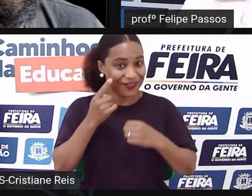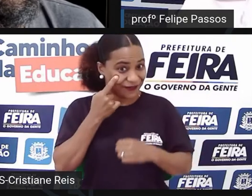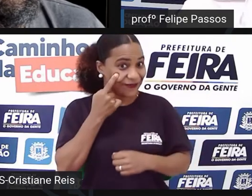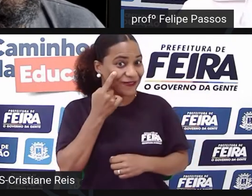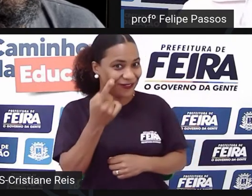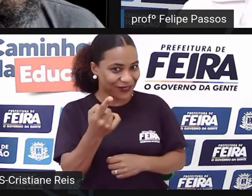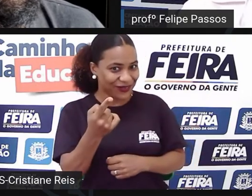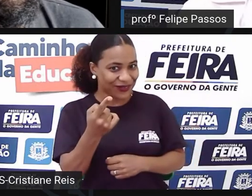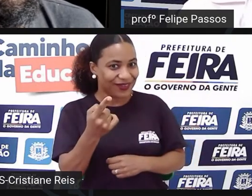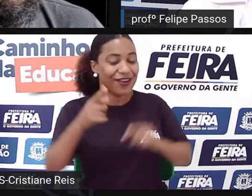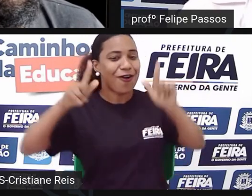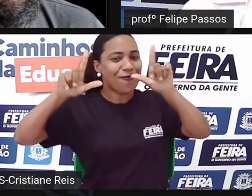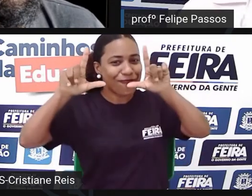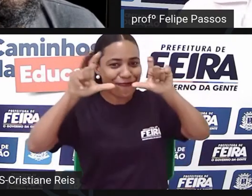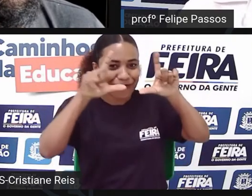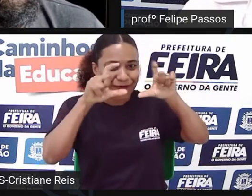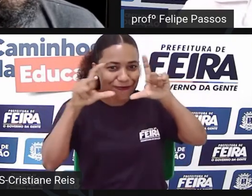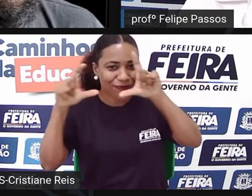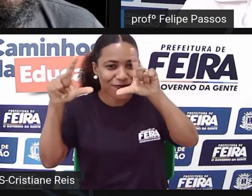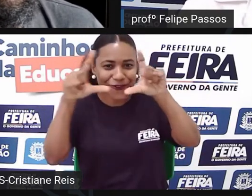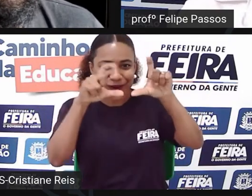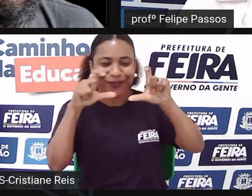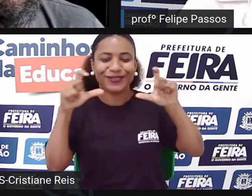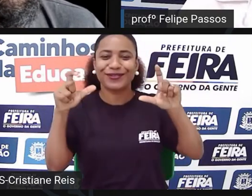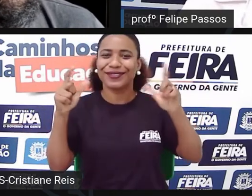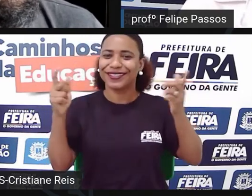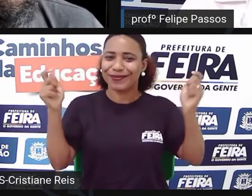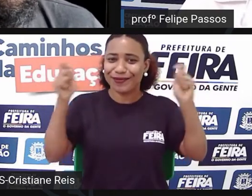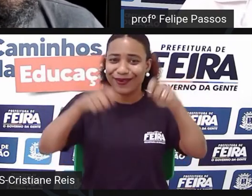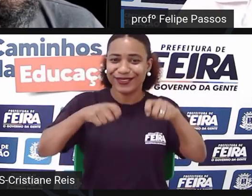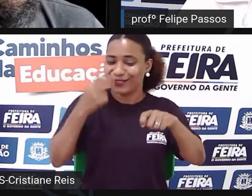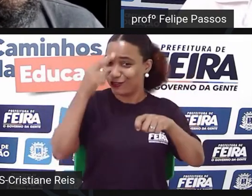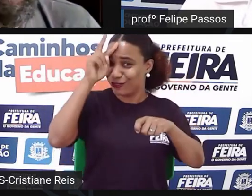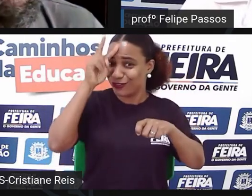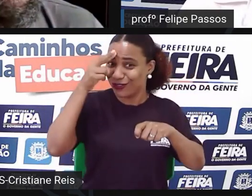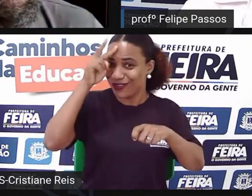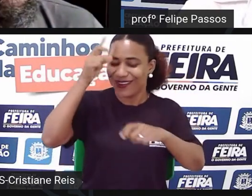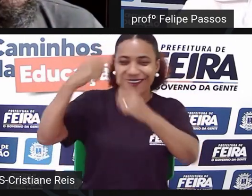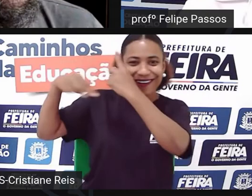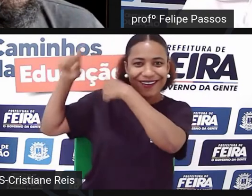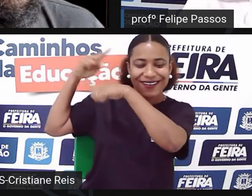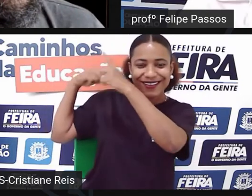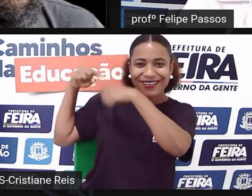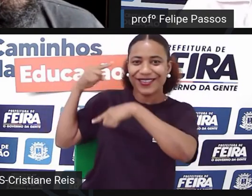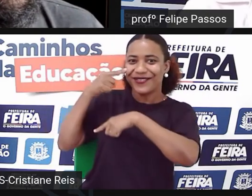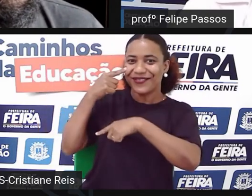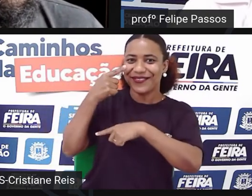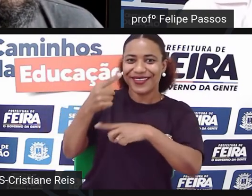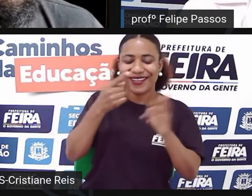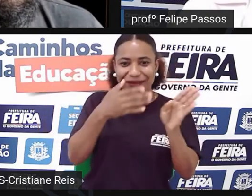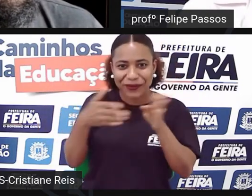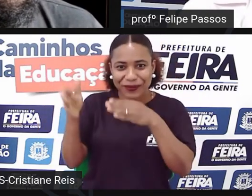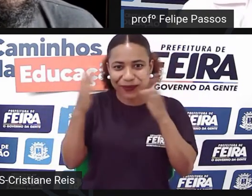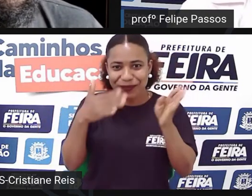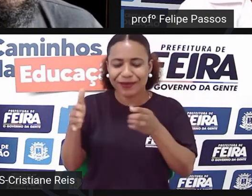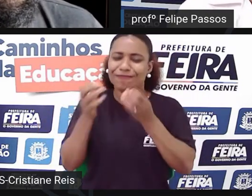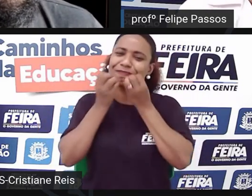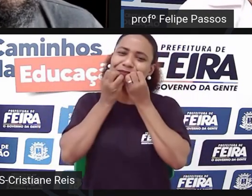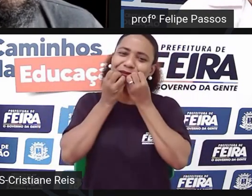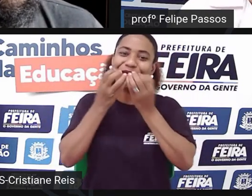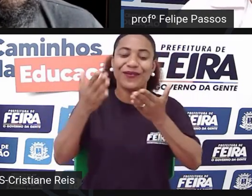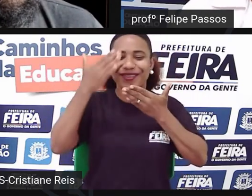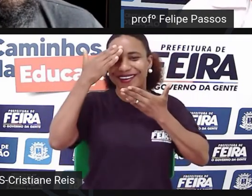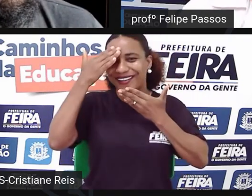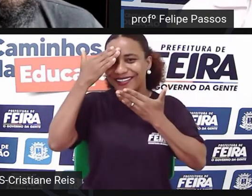viram como a fotografia ela consegue registrar momentos contar histórias. Então te agradeço Eduardo por ter topado dessa